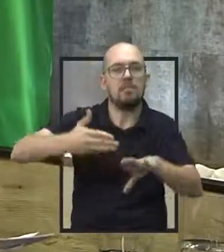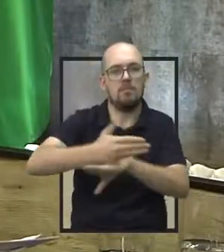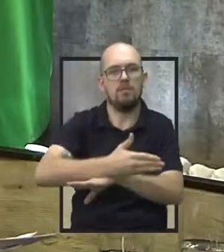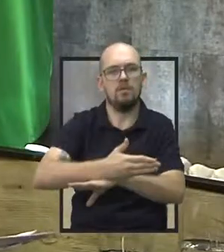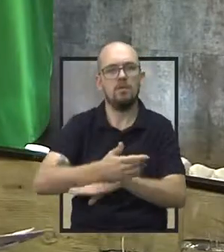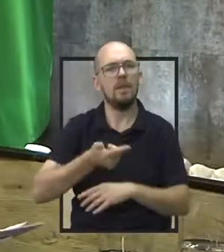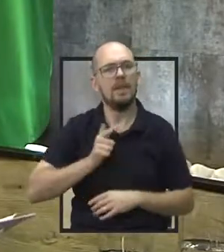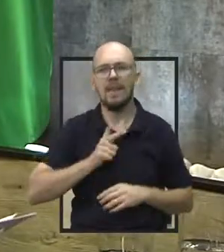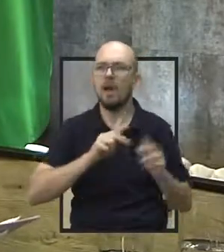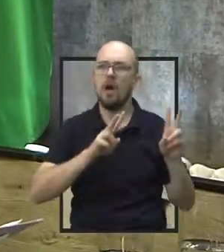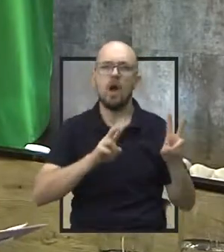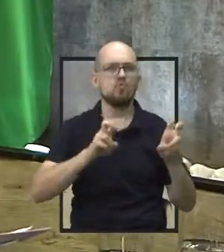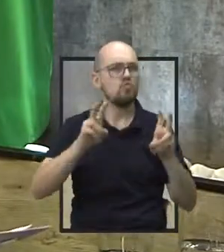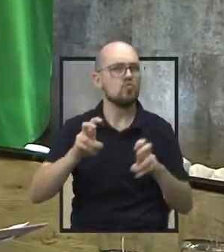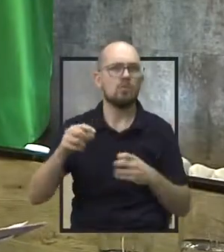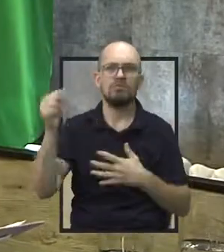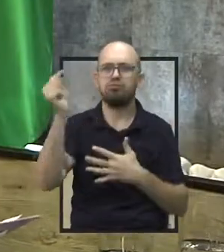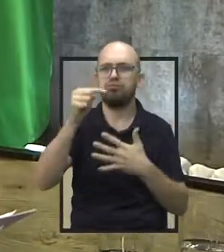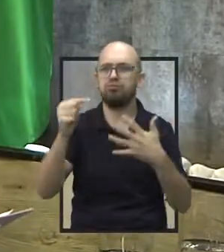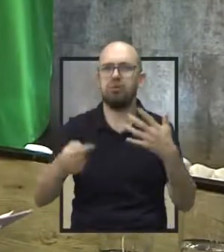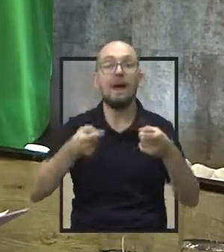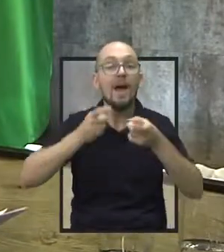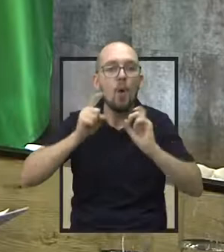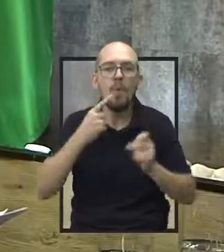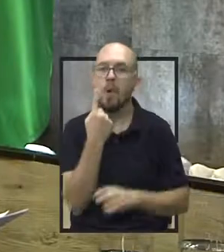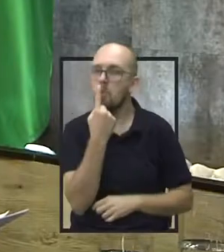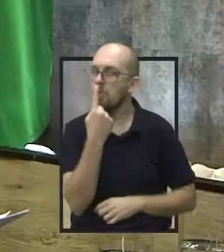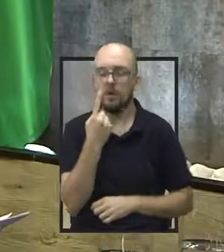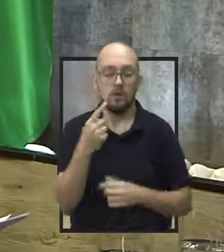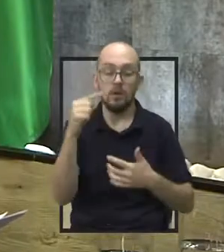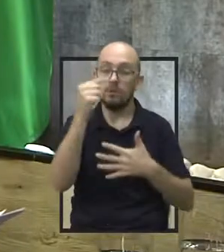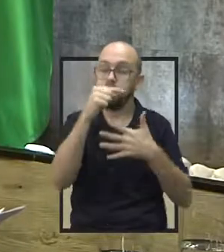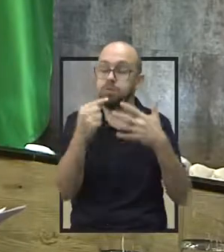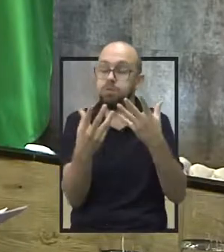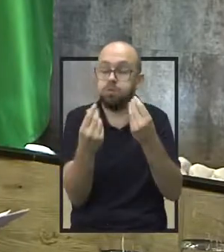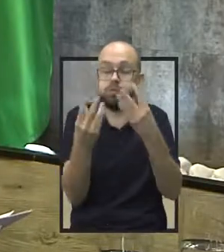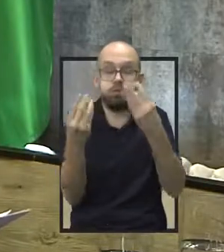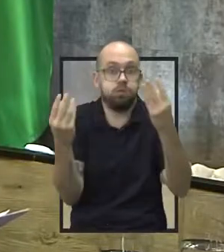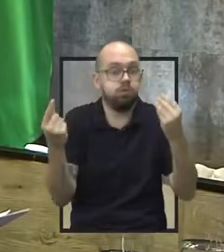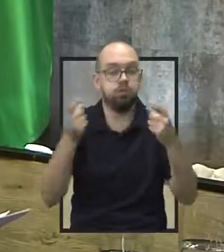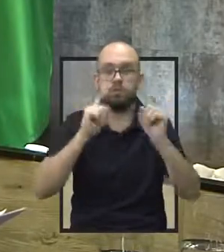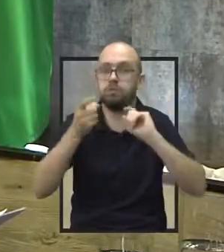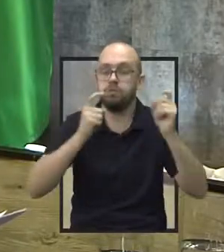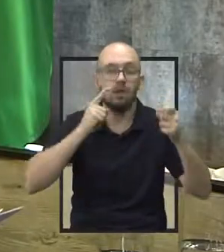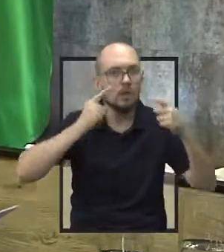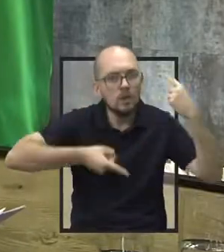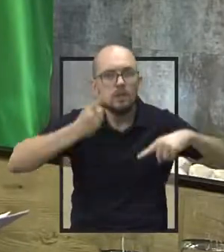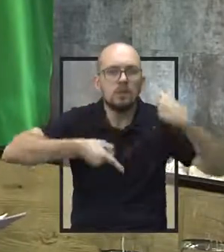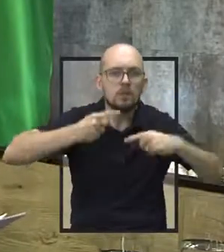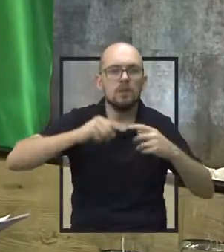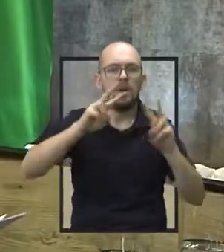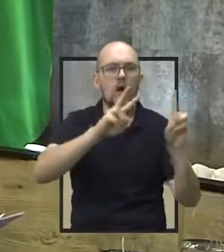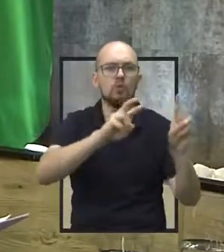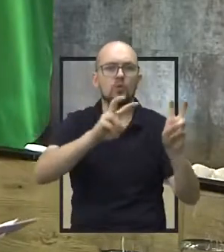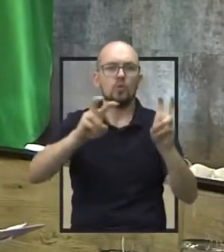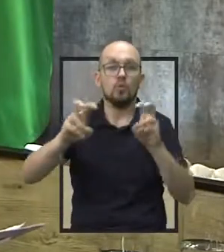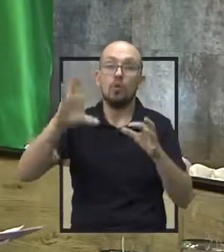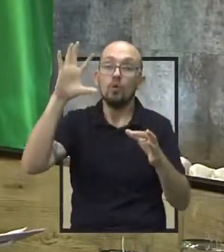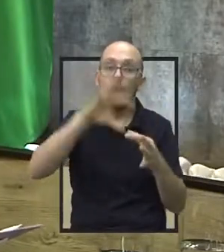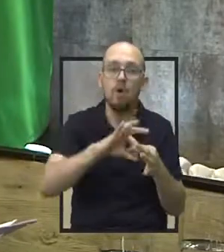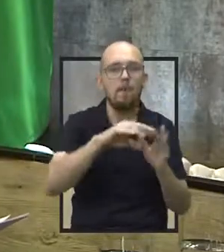temos vários assuntos, nós temos várias reuniões a ser feitas ainda em audiências públicas para discutir vários assuntos